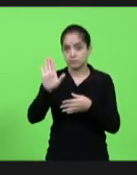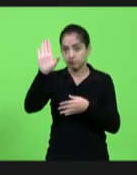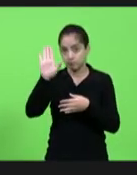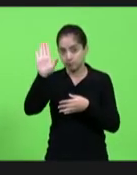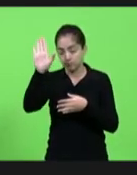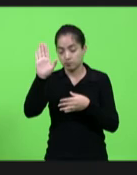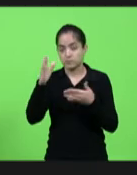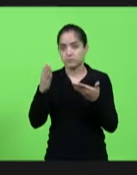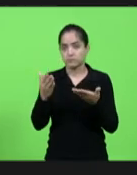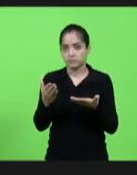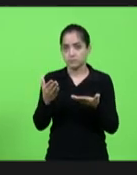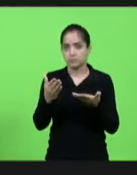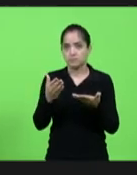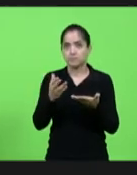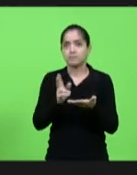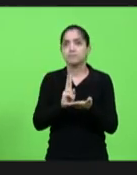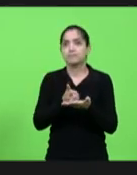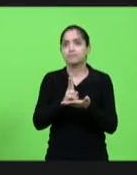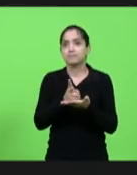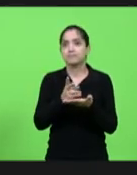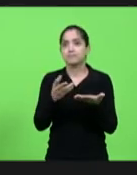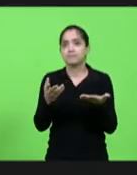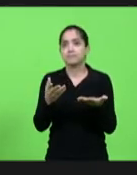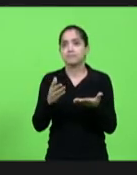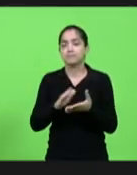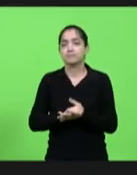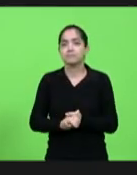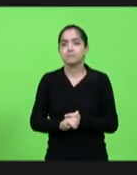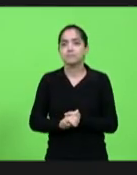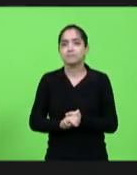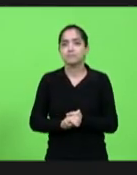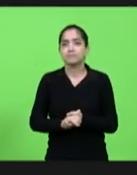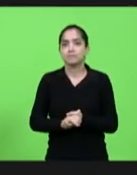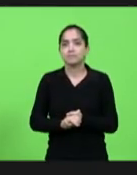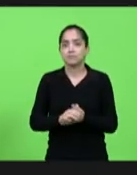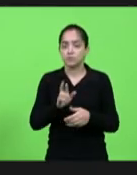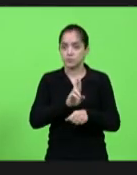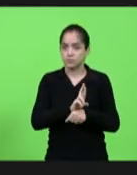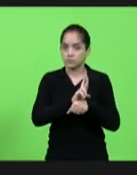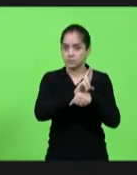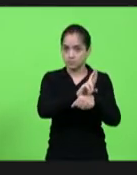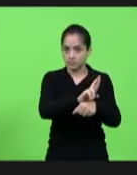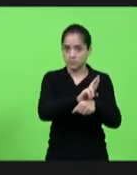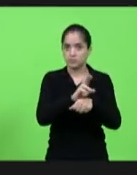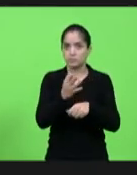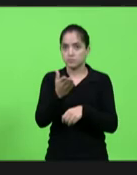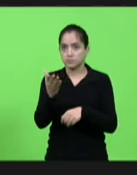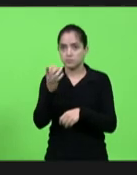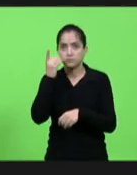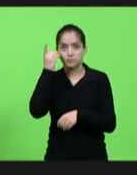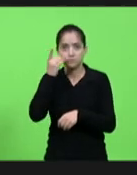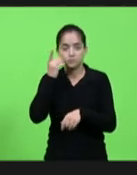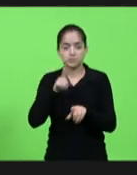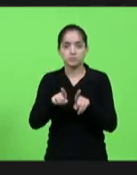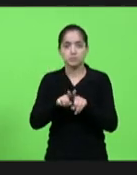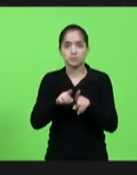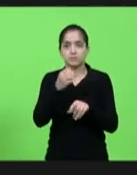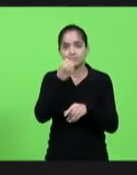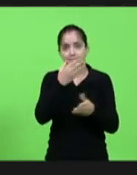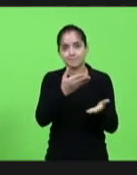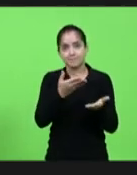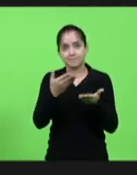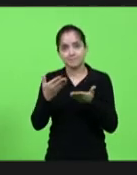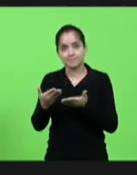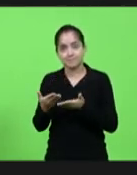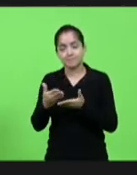em seguida, a gente continua aqui nas falas com as representações e os colegas deputados. Bem-vindo, secretário.